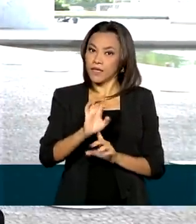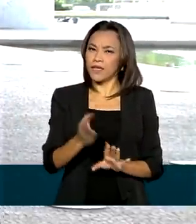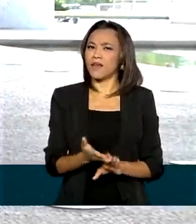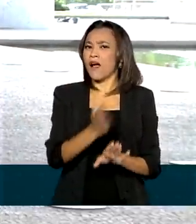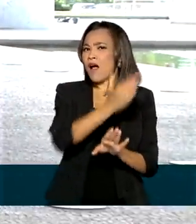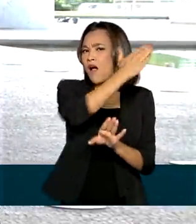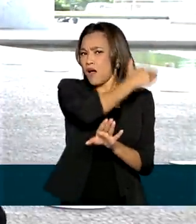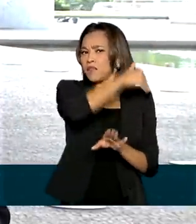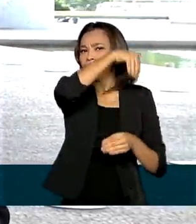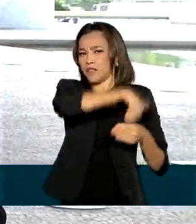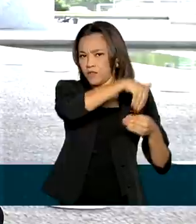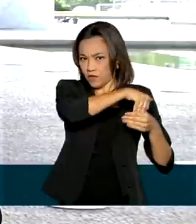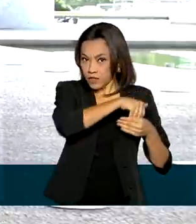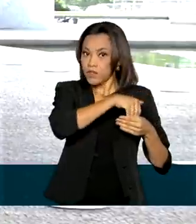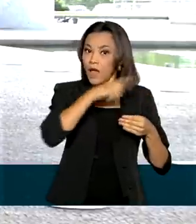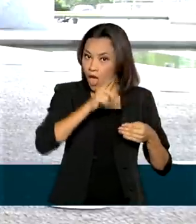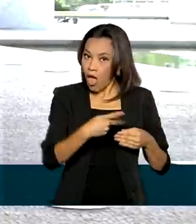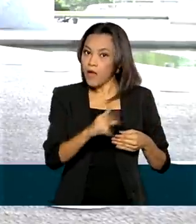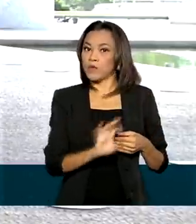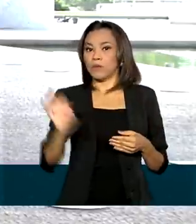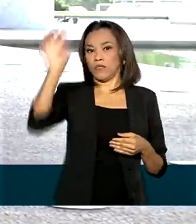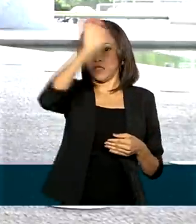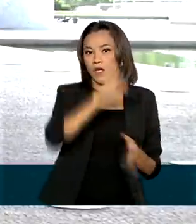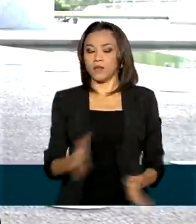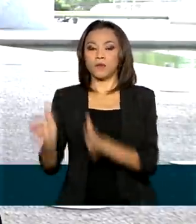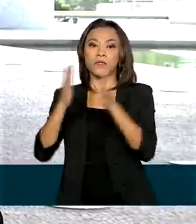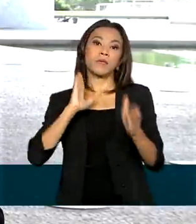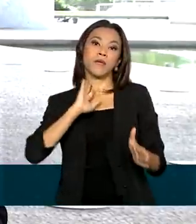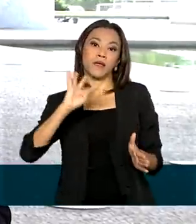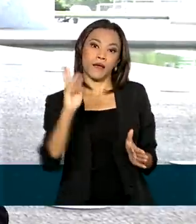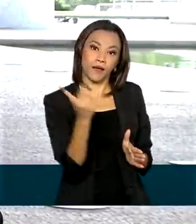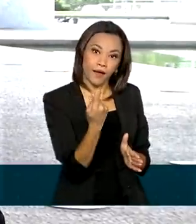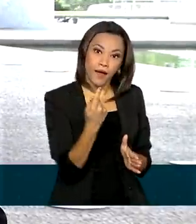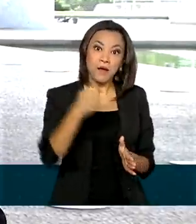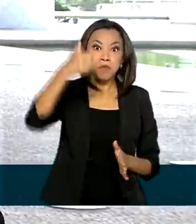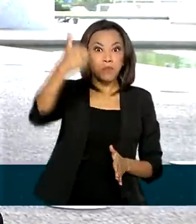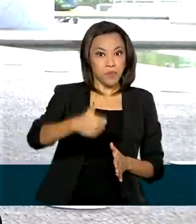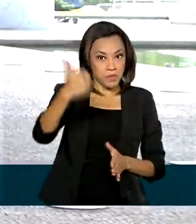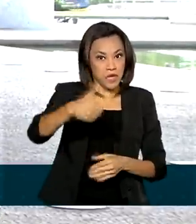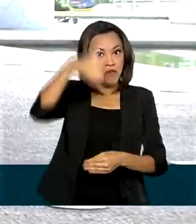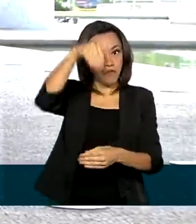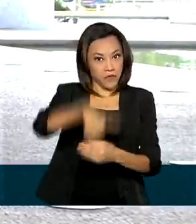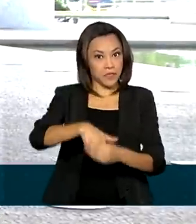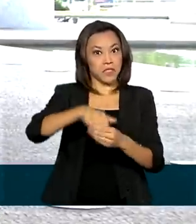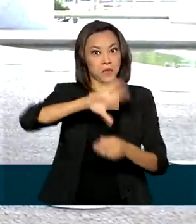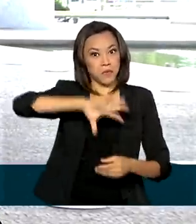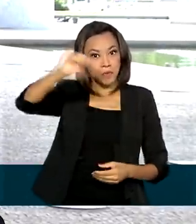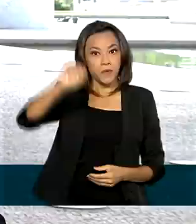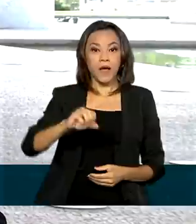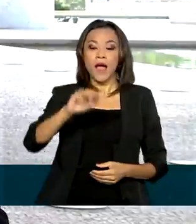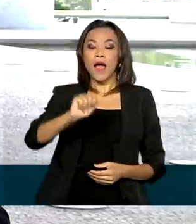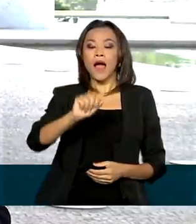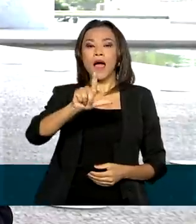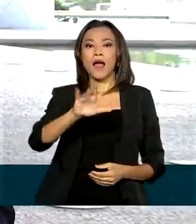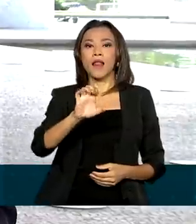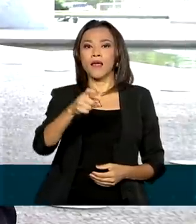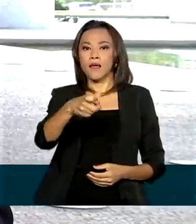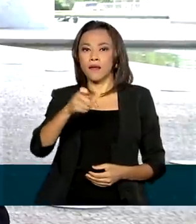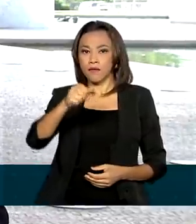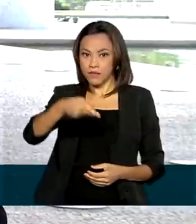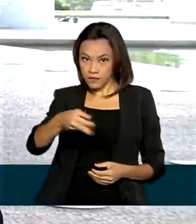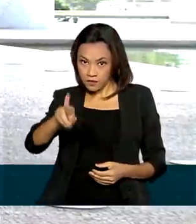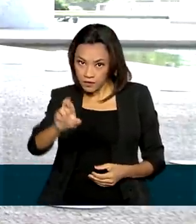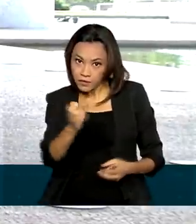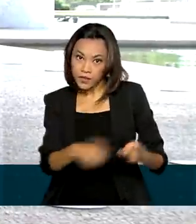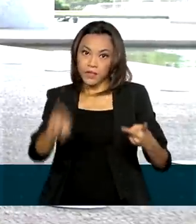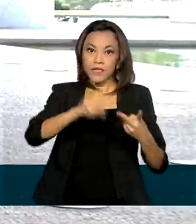nos estados. Em Belo Horizonte, a eleição foi decidida no primeiro turno com a vitória de Alexandre Calil do PSD. E